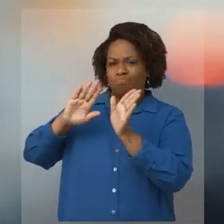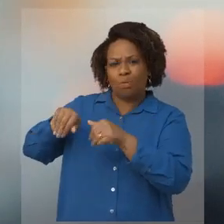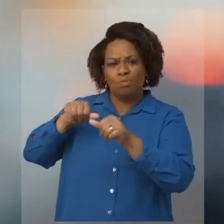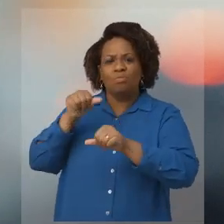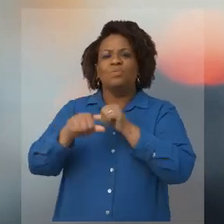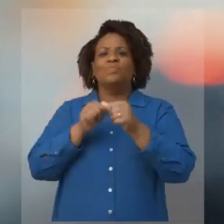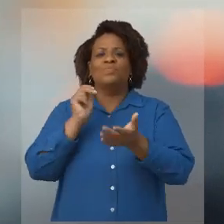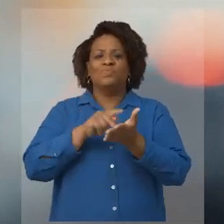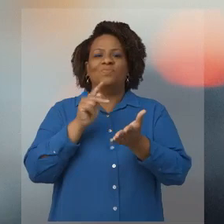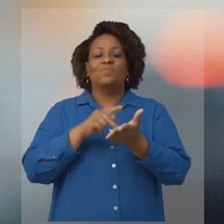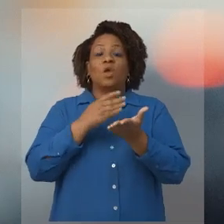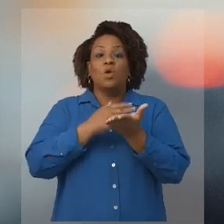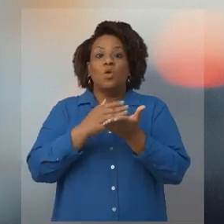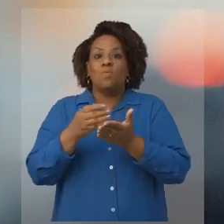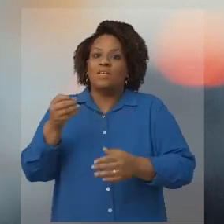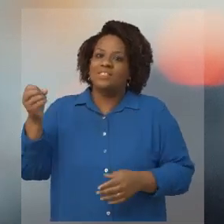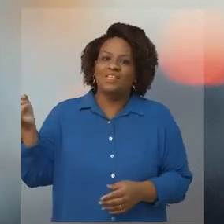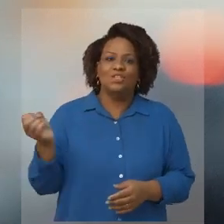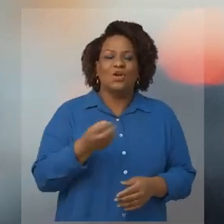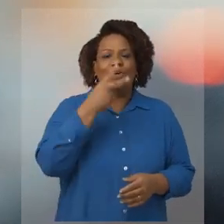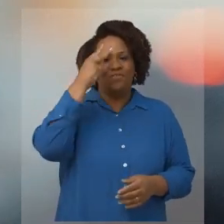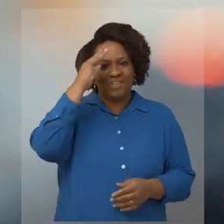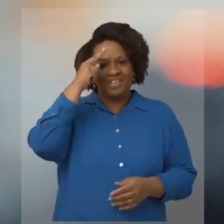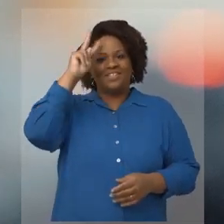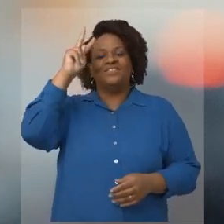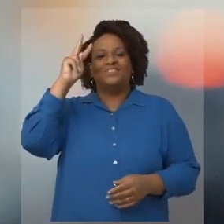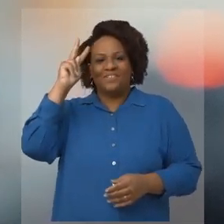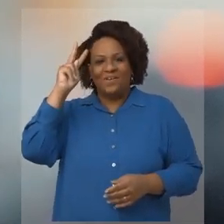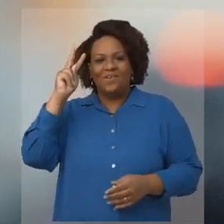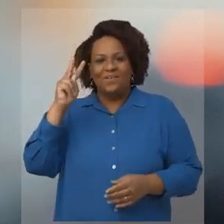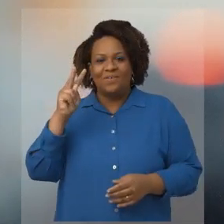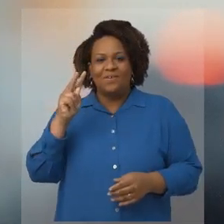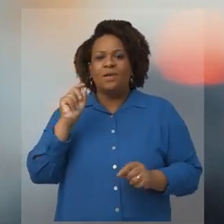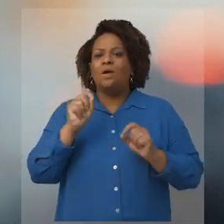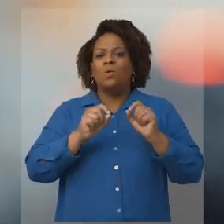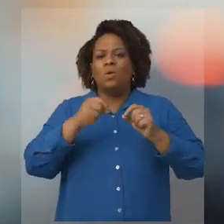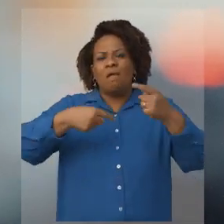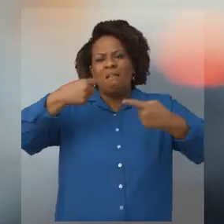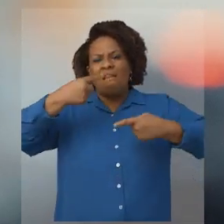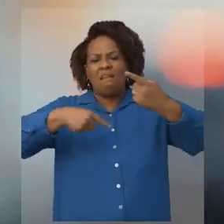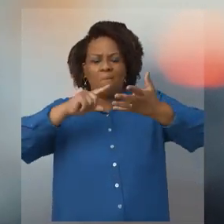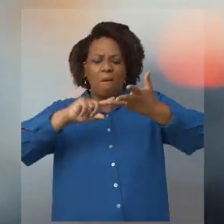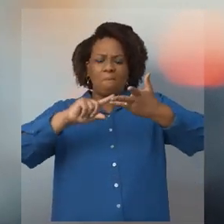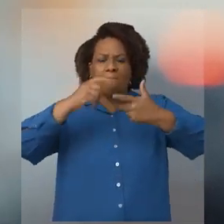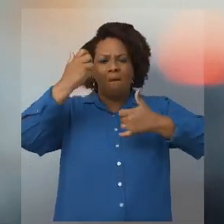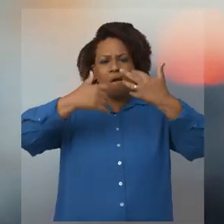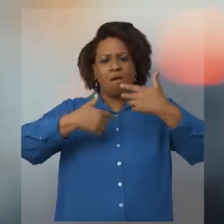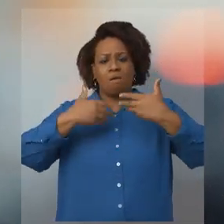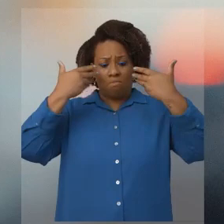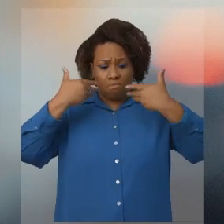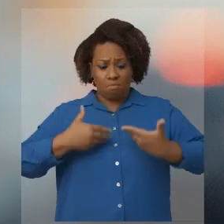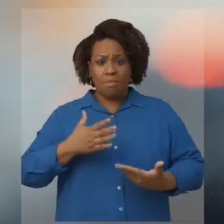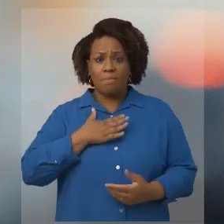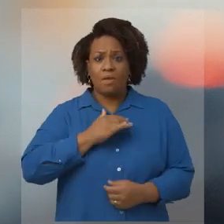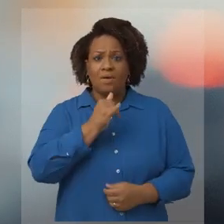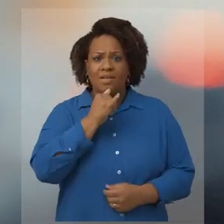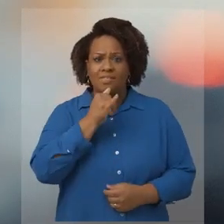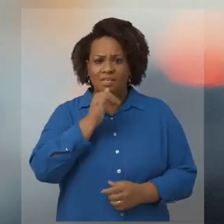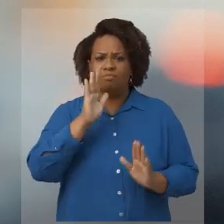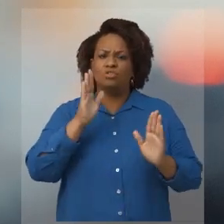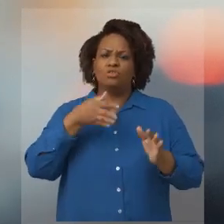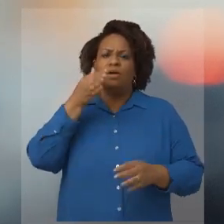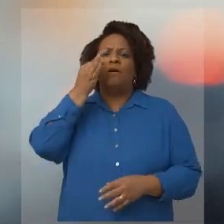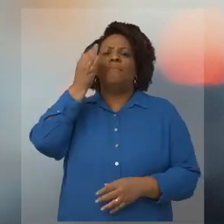De começar a construir uma nova história. Mais do que discurso, eu trago o meu exemplo. Já